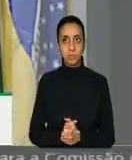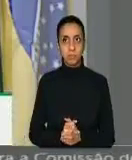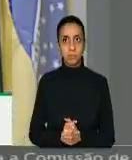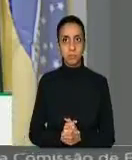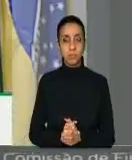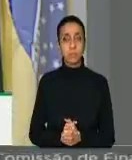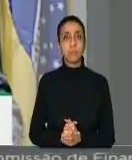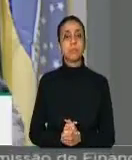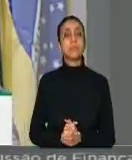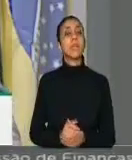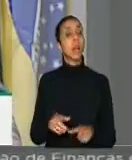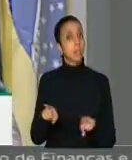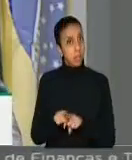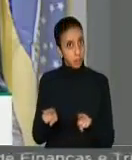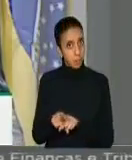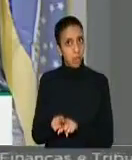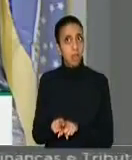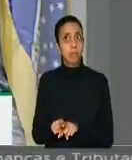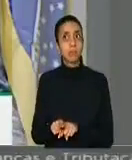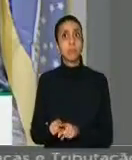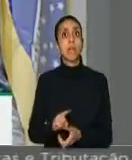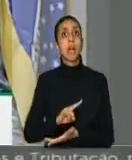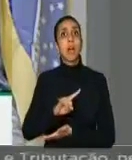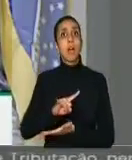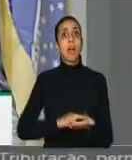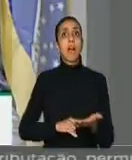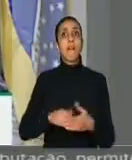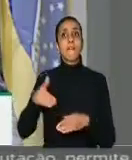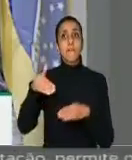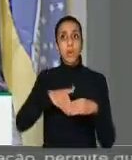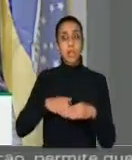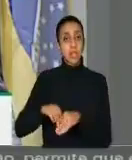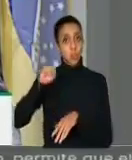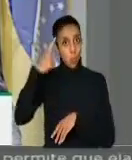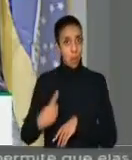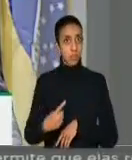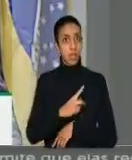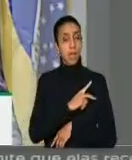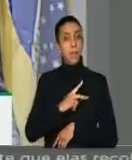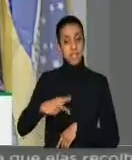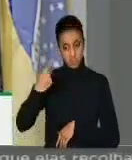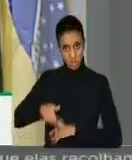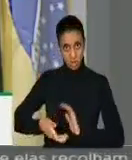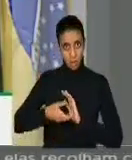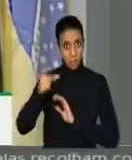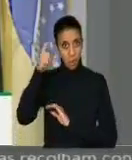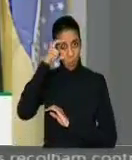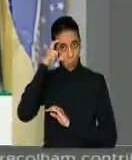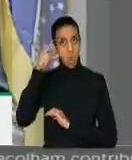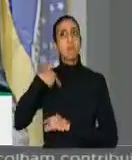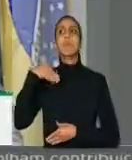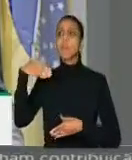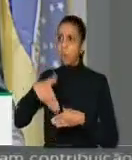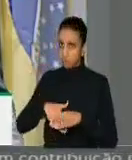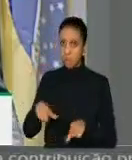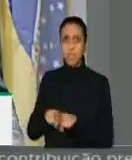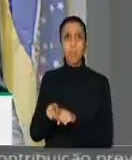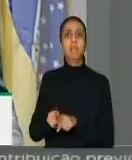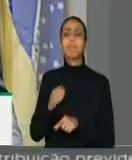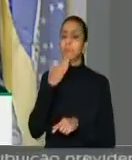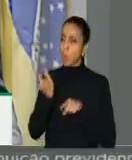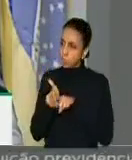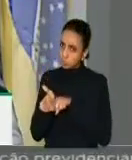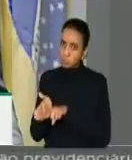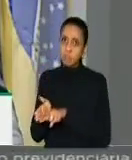quando chegou a esse plenário a votação da cassação do ex-presidente da Casa, deputado Eduardo Cunha, porque também entendi que no campo legal